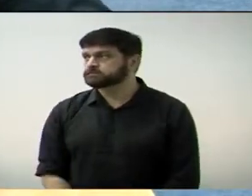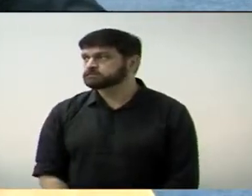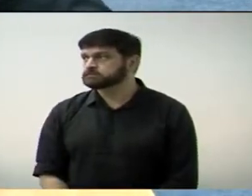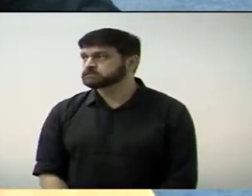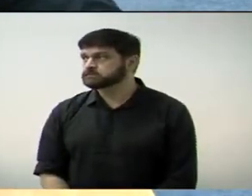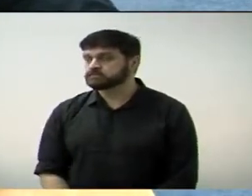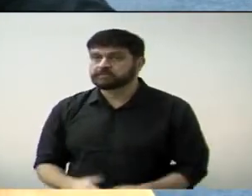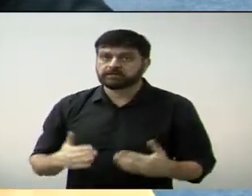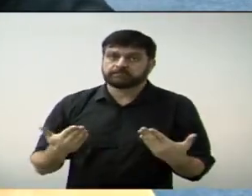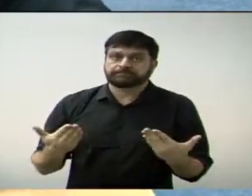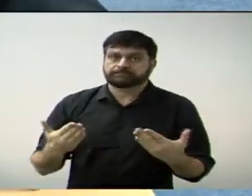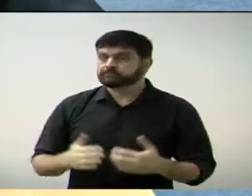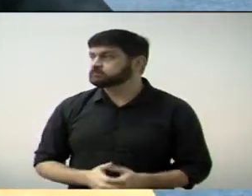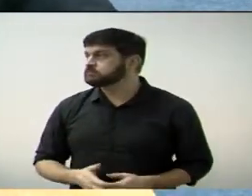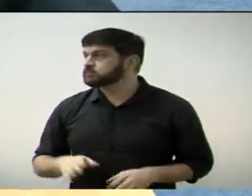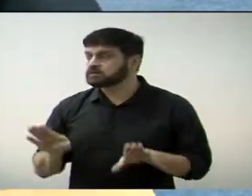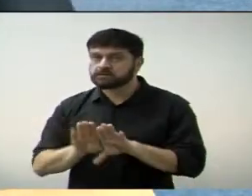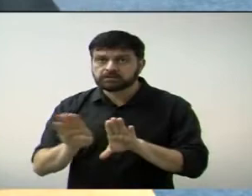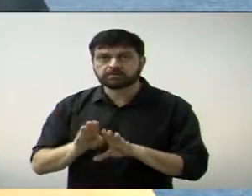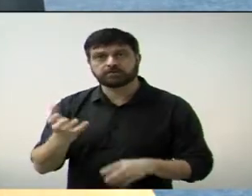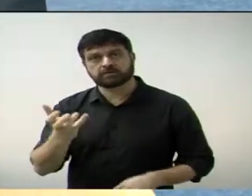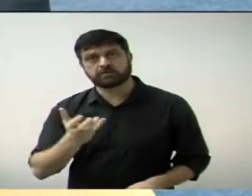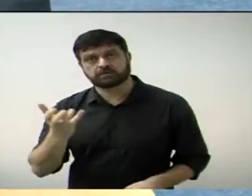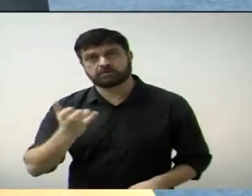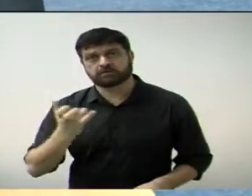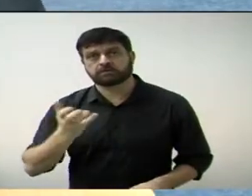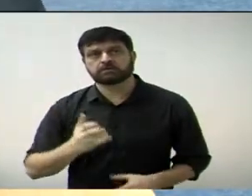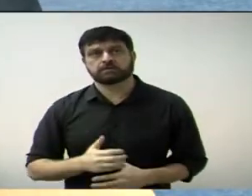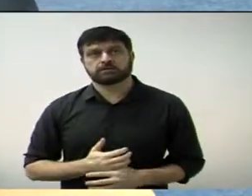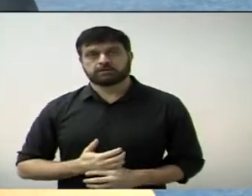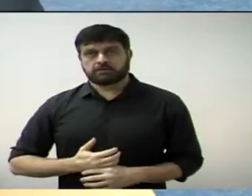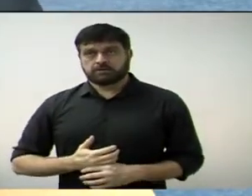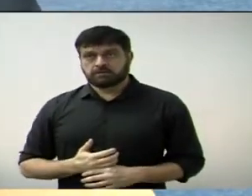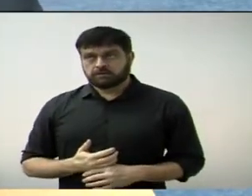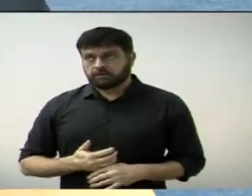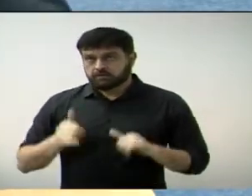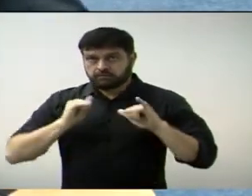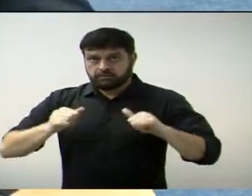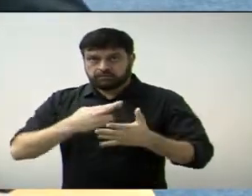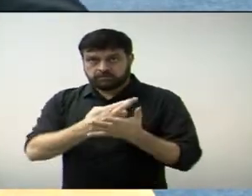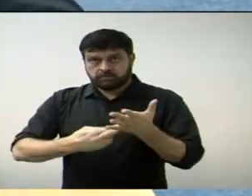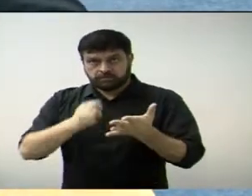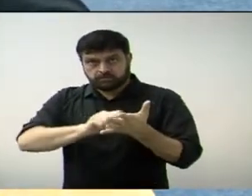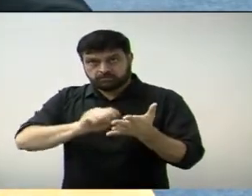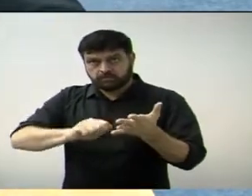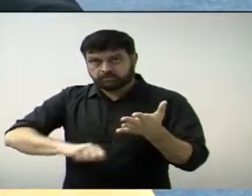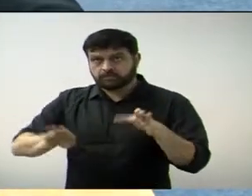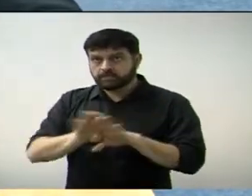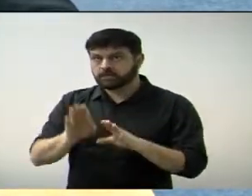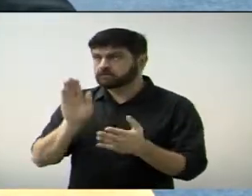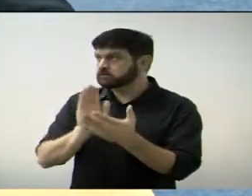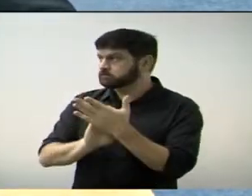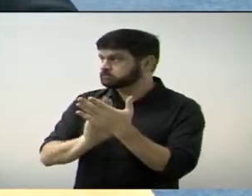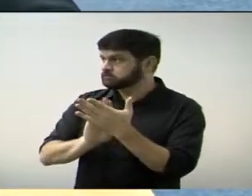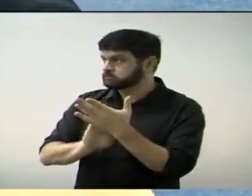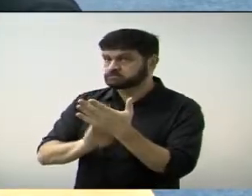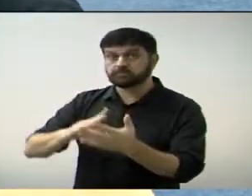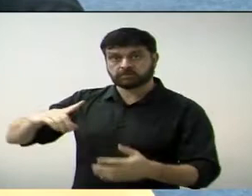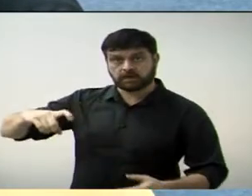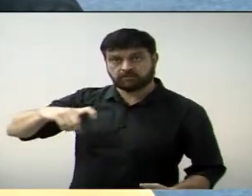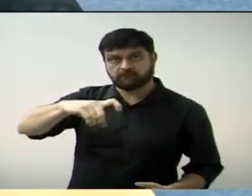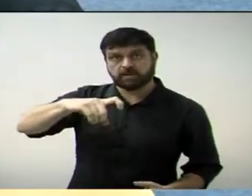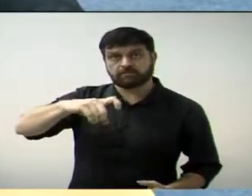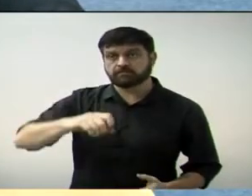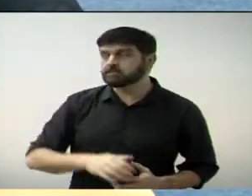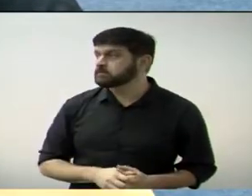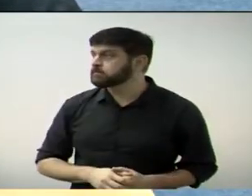Bom, gostaria também de falar dos meus requerimentos, mas também parabenizar a vereadora Fábia